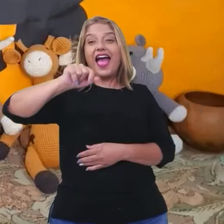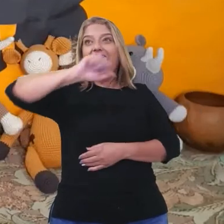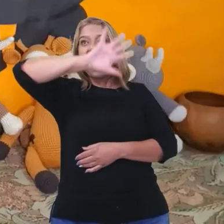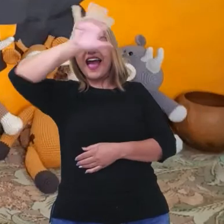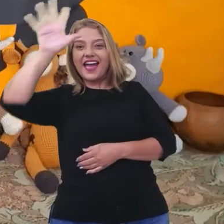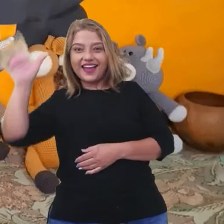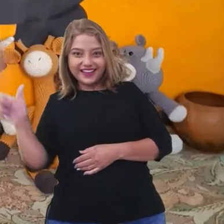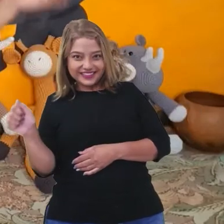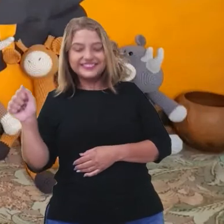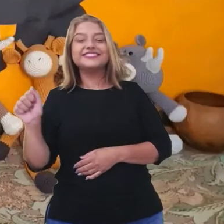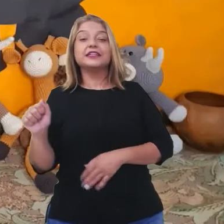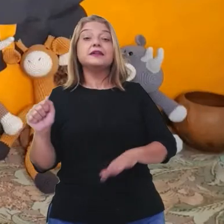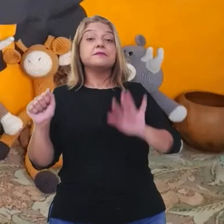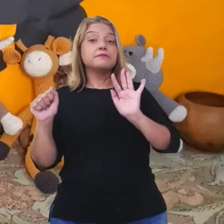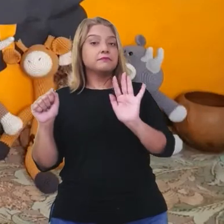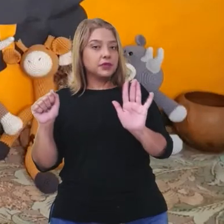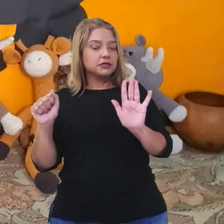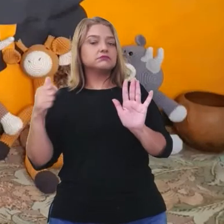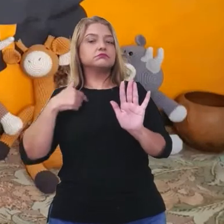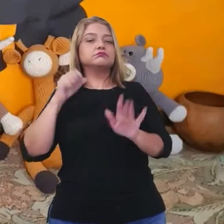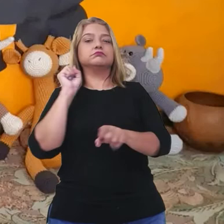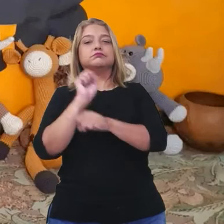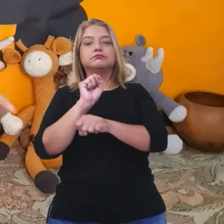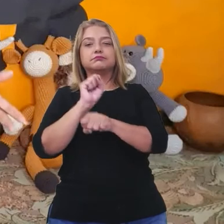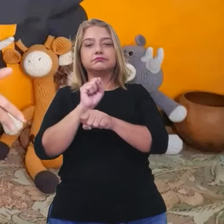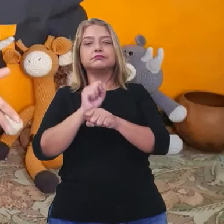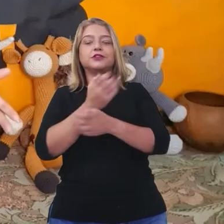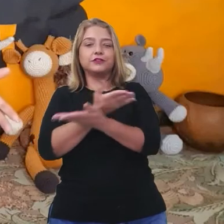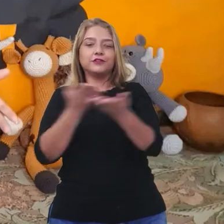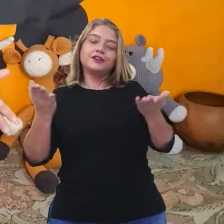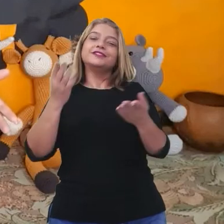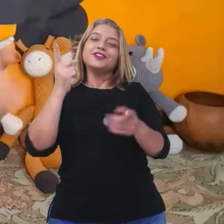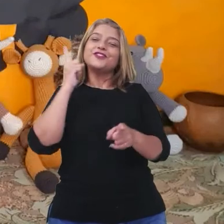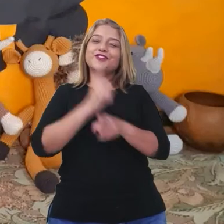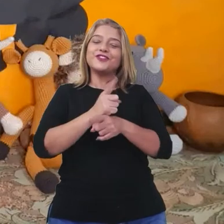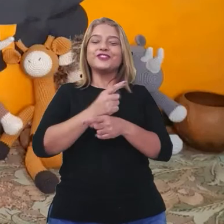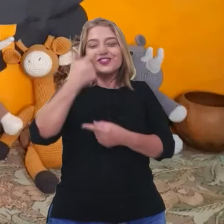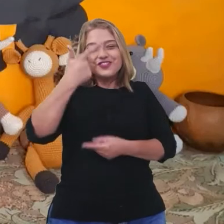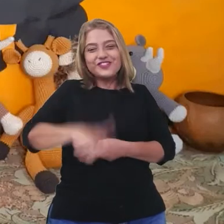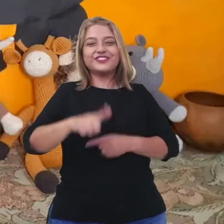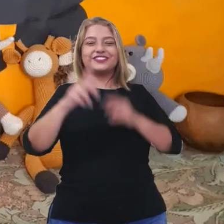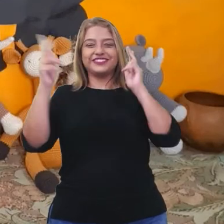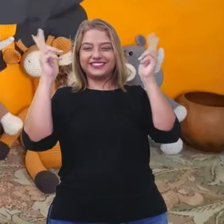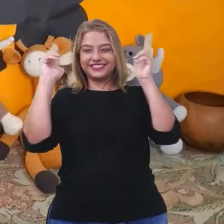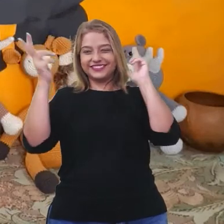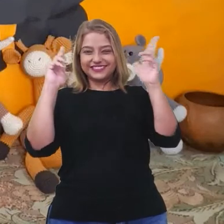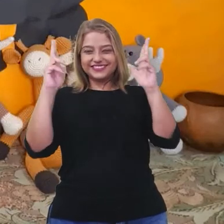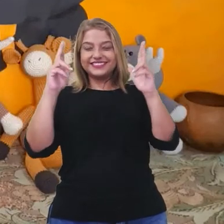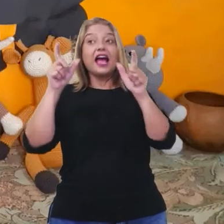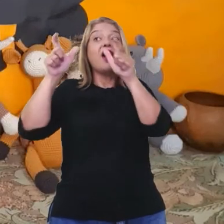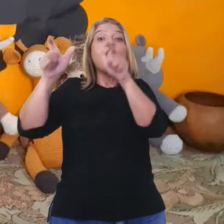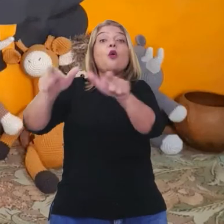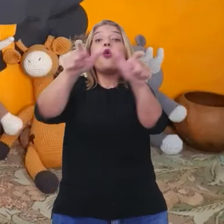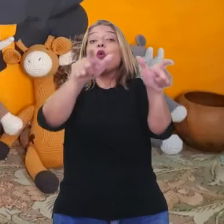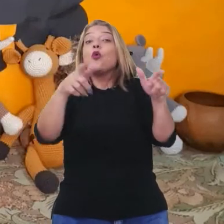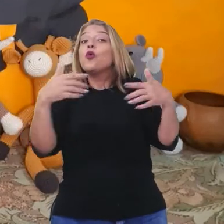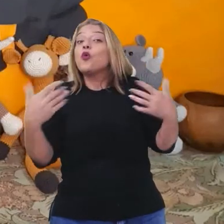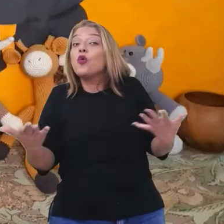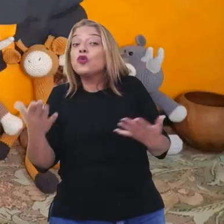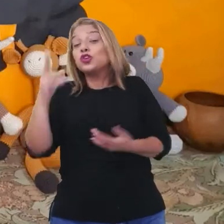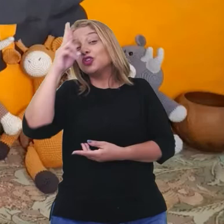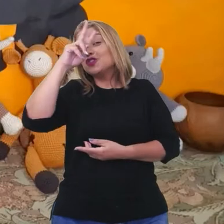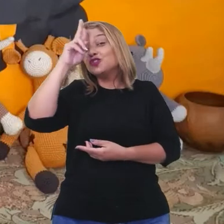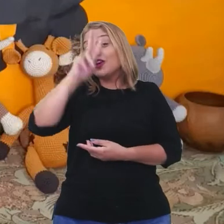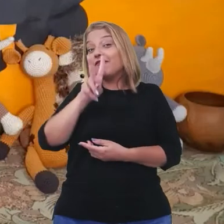Mas, eu espero vocês para a próxima aventura. Onde será? Que história